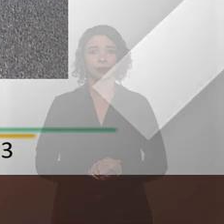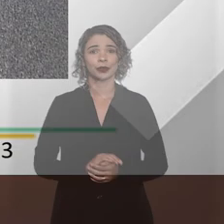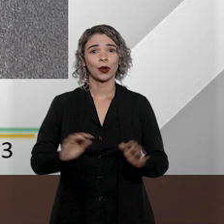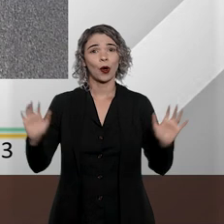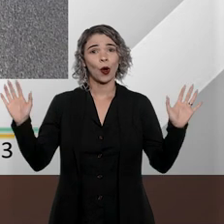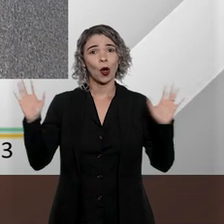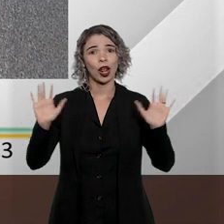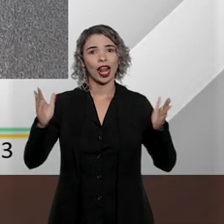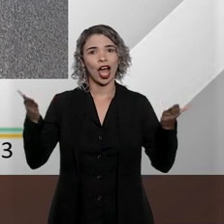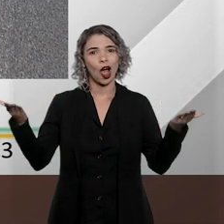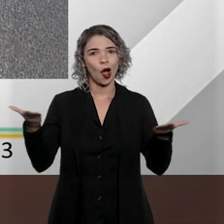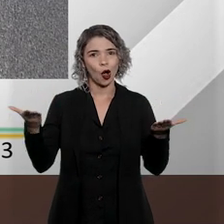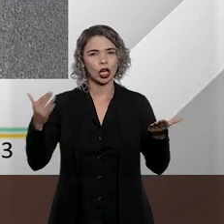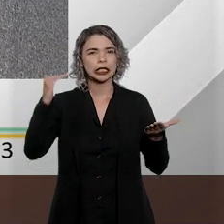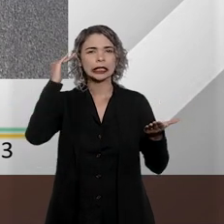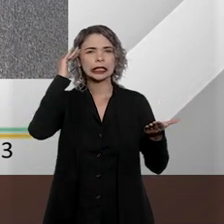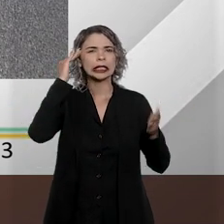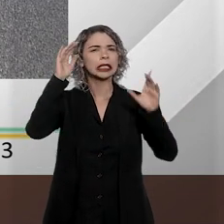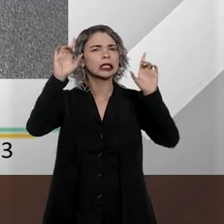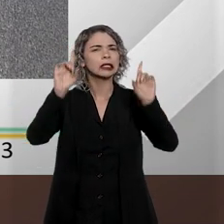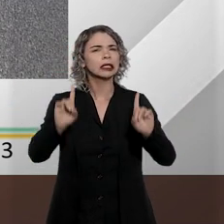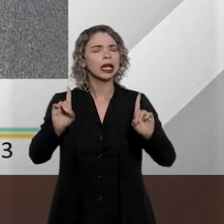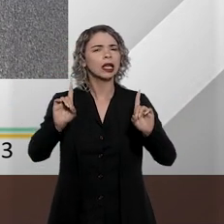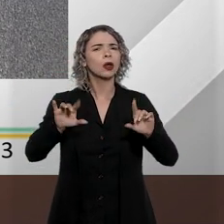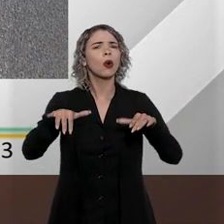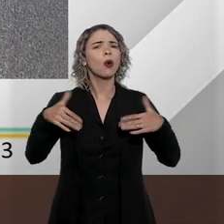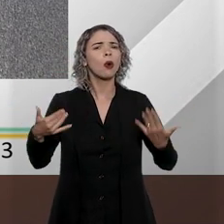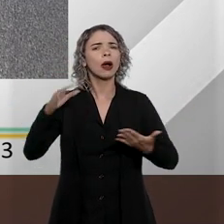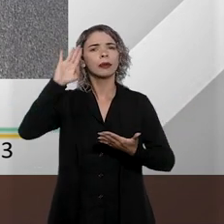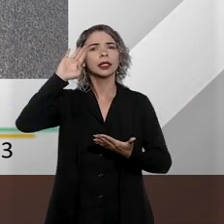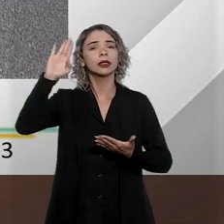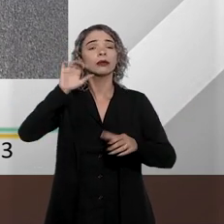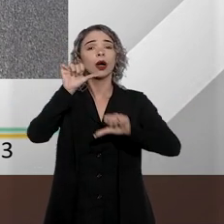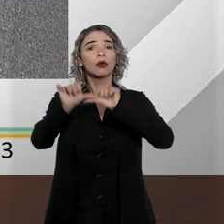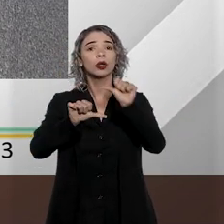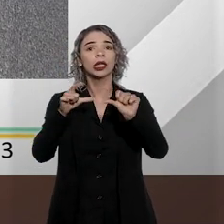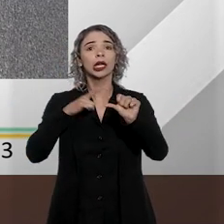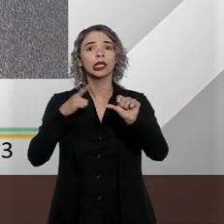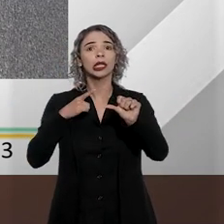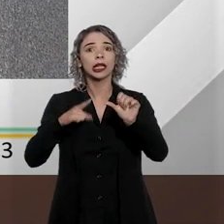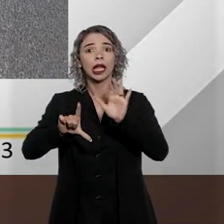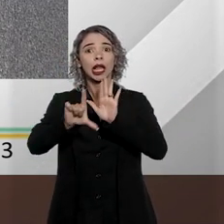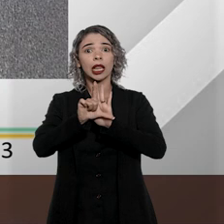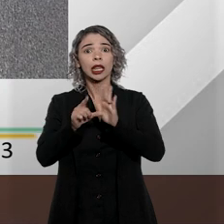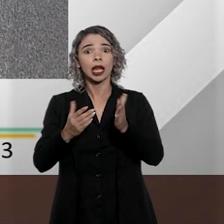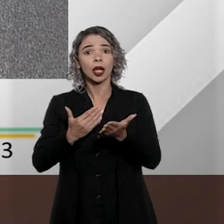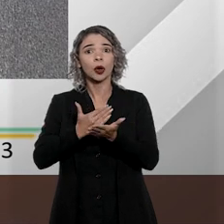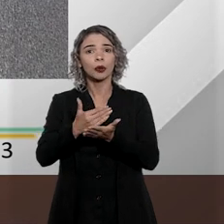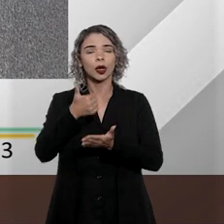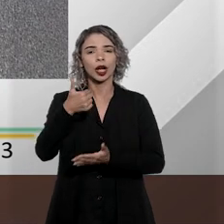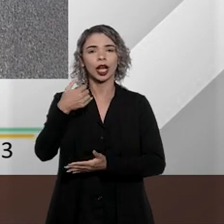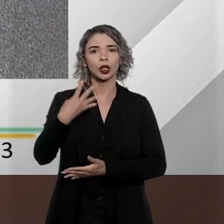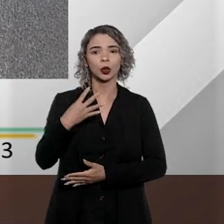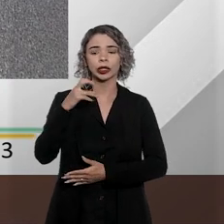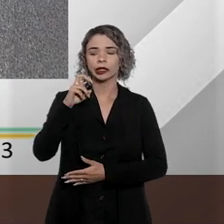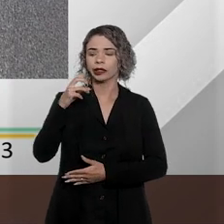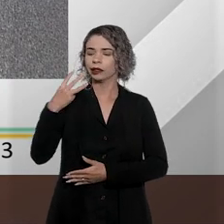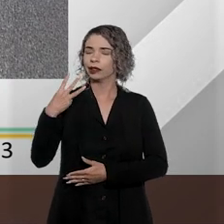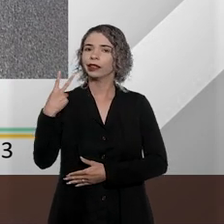Olá, hoje você vai entender direito as principais mudanças trazidas com a entrada em vigor da lei 14